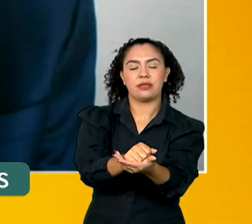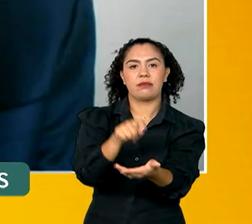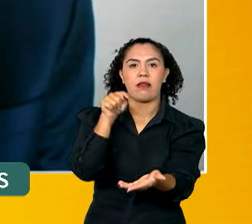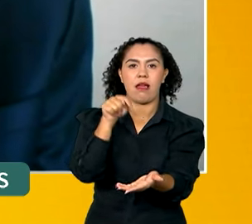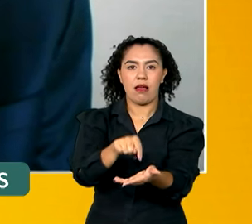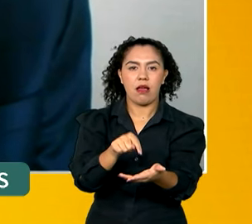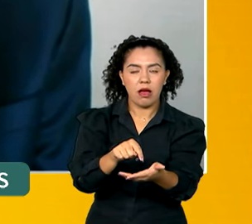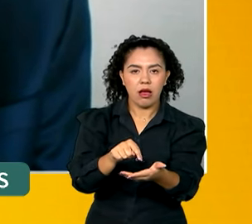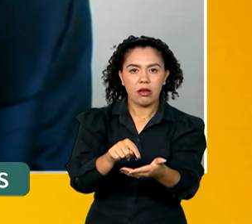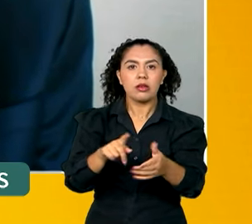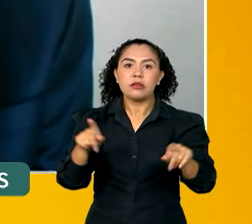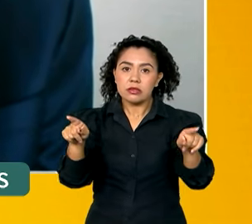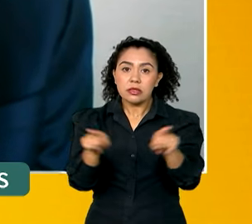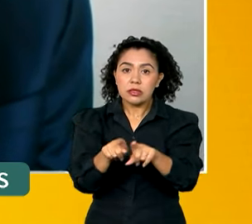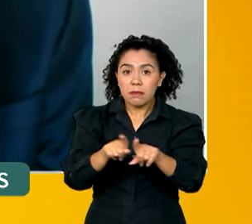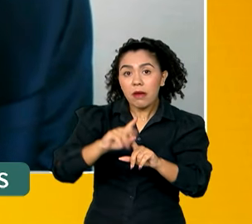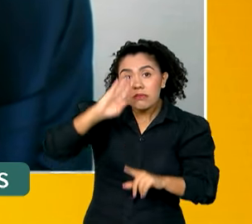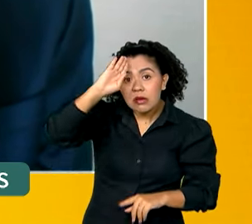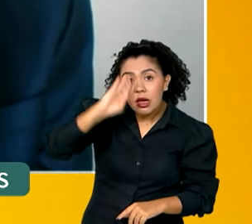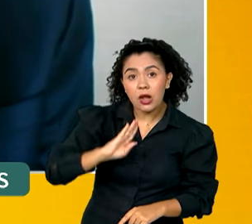rápida e gratuita.